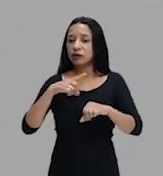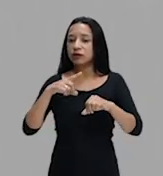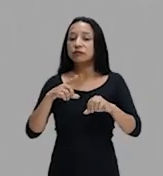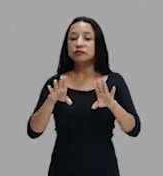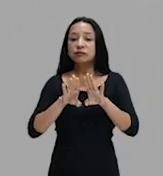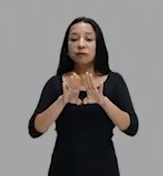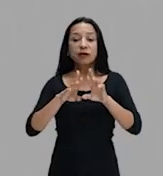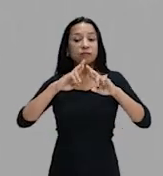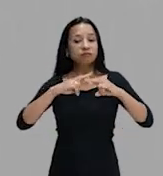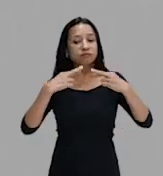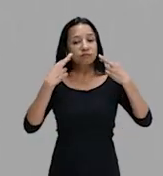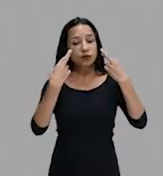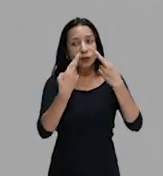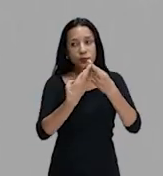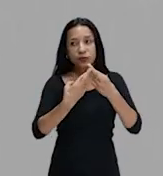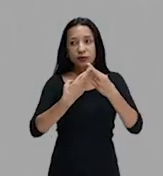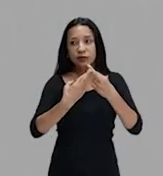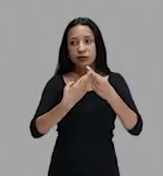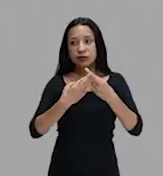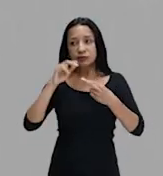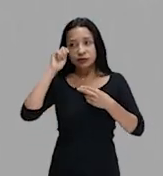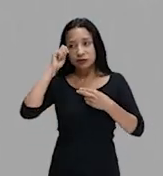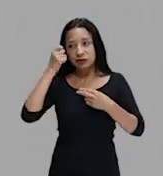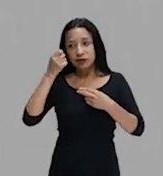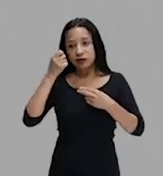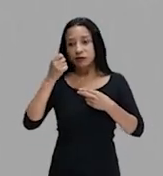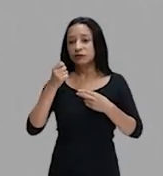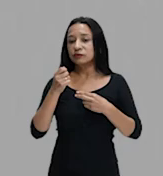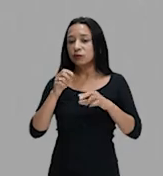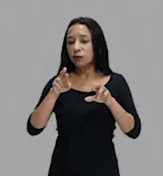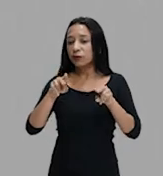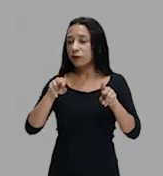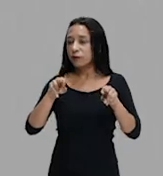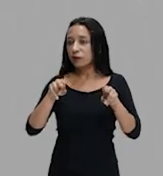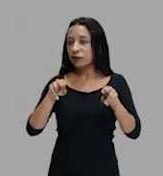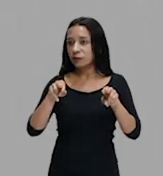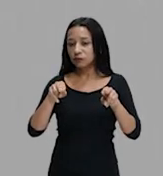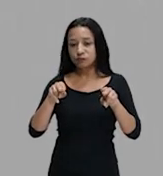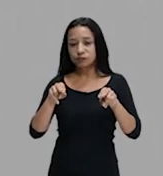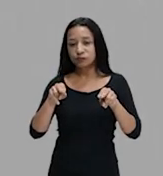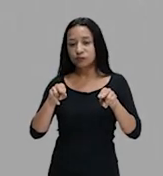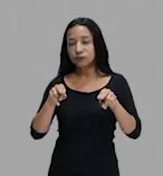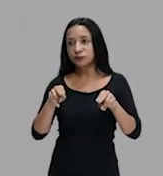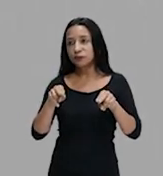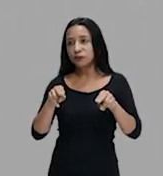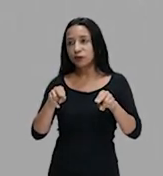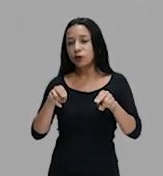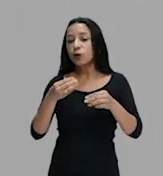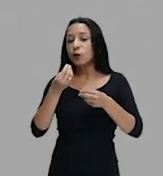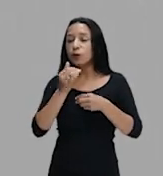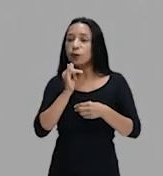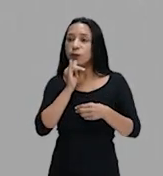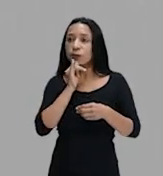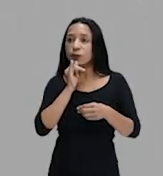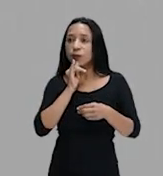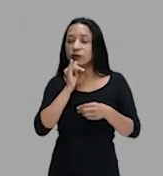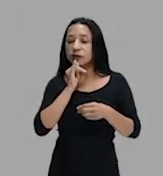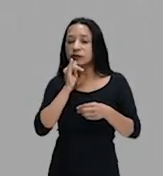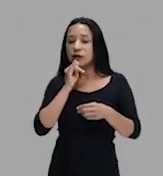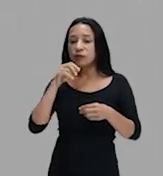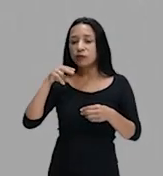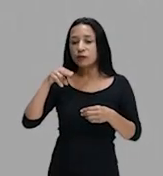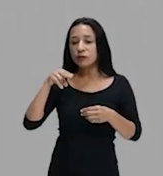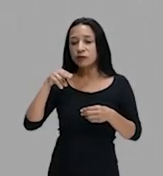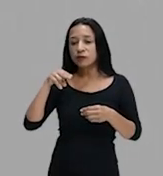escravos em irmandades. Escravos vão se organizar em irmandades, como, por exemplo, a da Nossa Senhora do